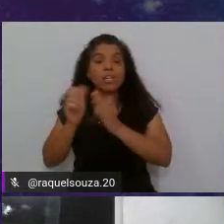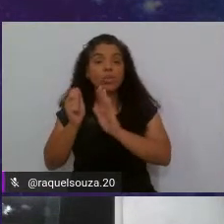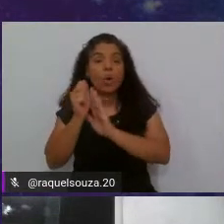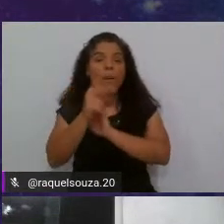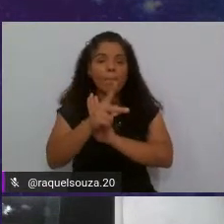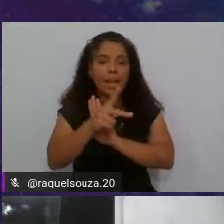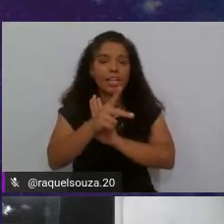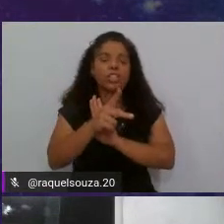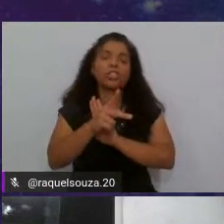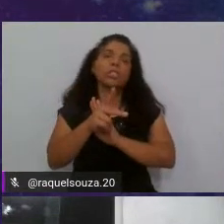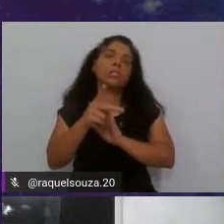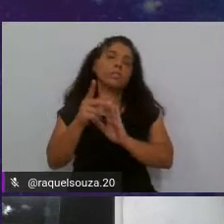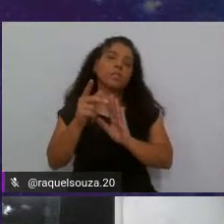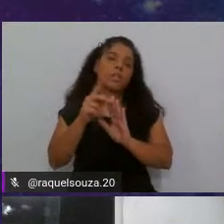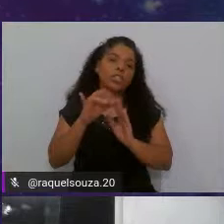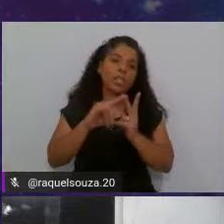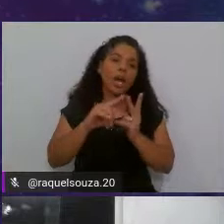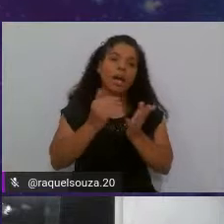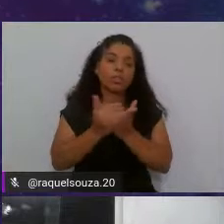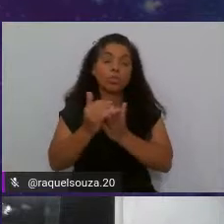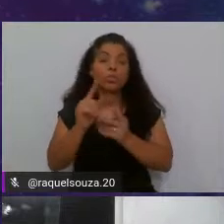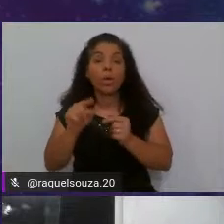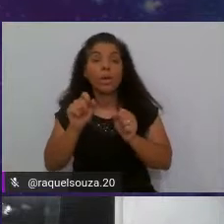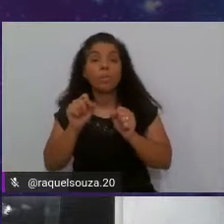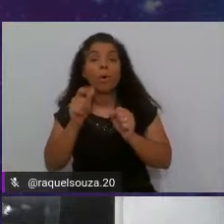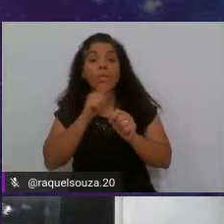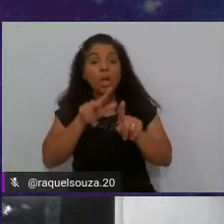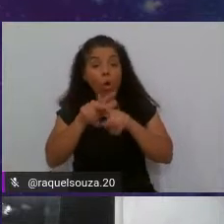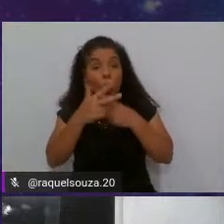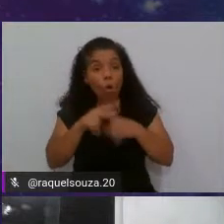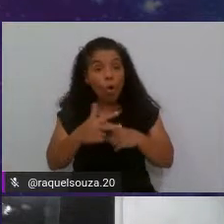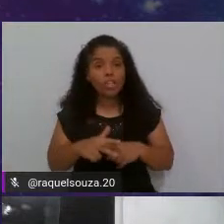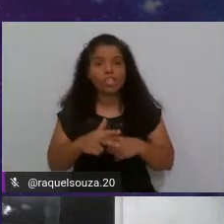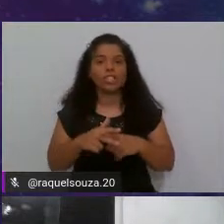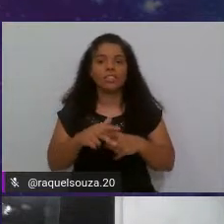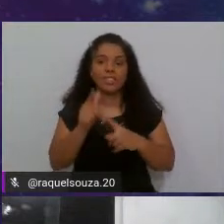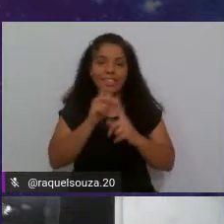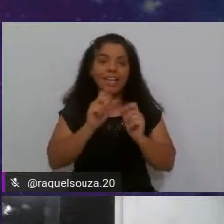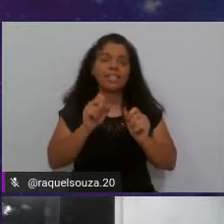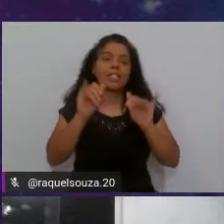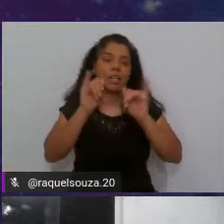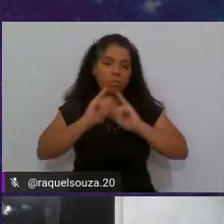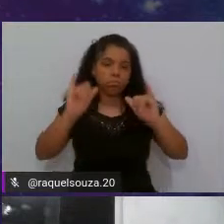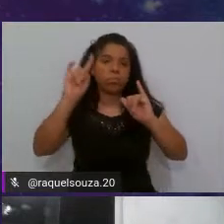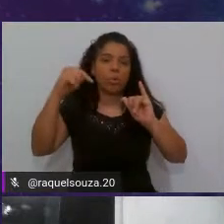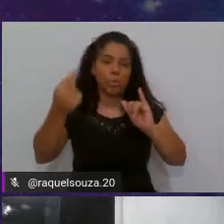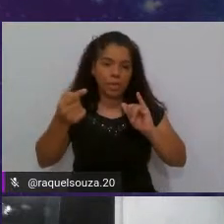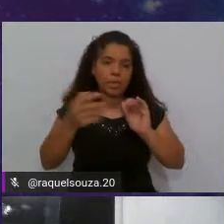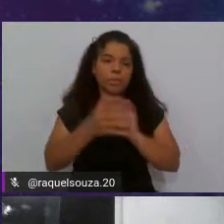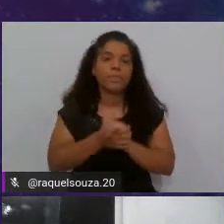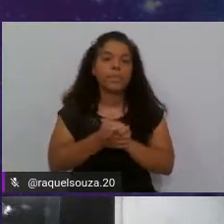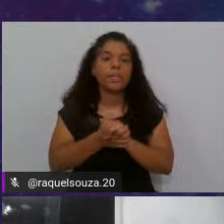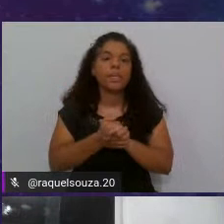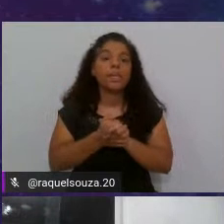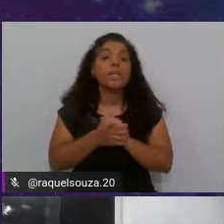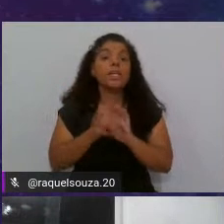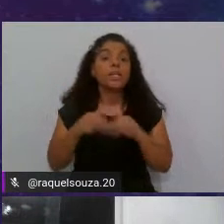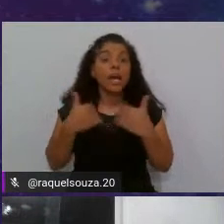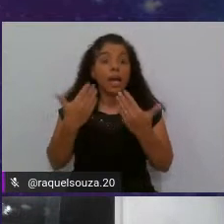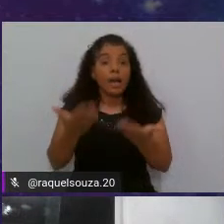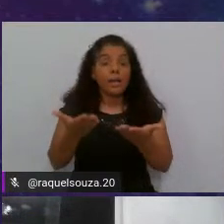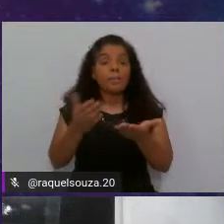brente de produção, ele corrija e só assim ele publica. E aí,